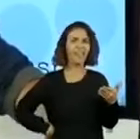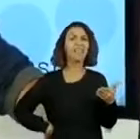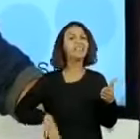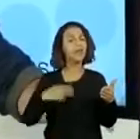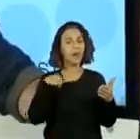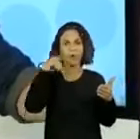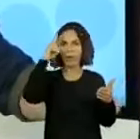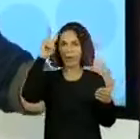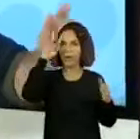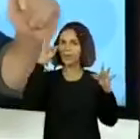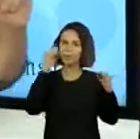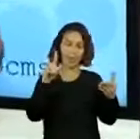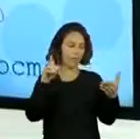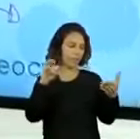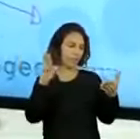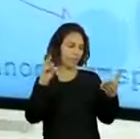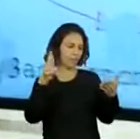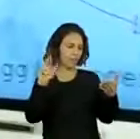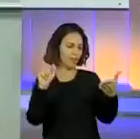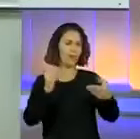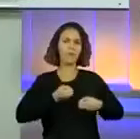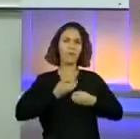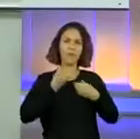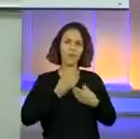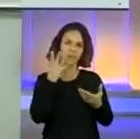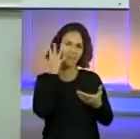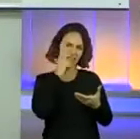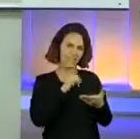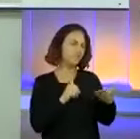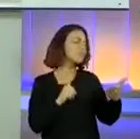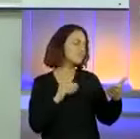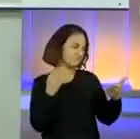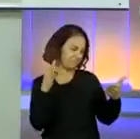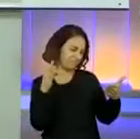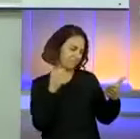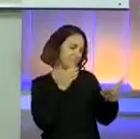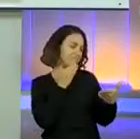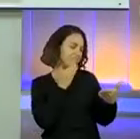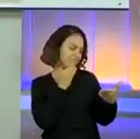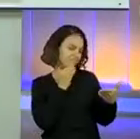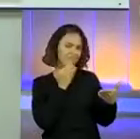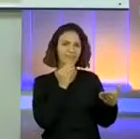Não, eu lembro de todo mundo. A Débora falou lindo poema. Isso mesmo. Ó, grandes mestres, o seguinte.